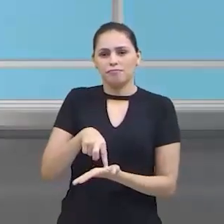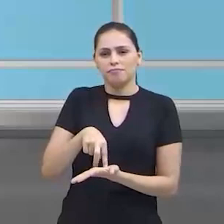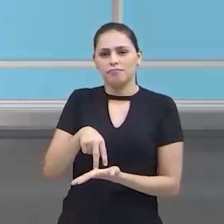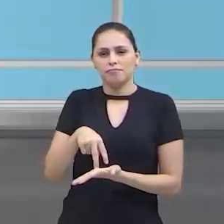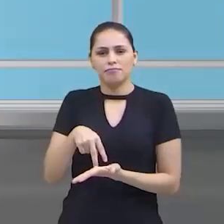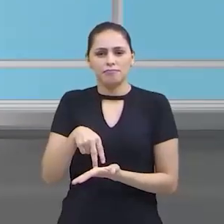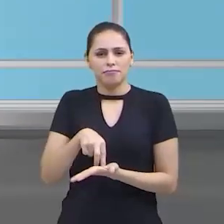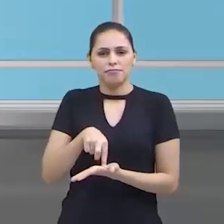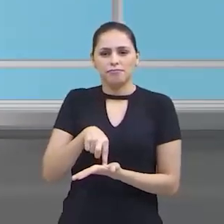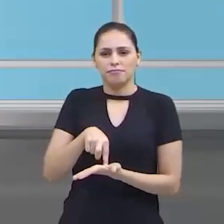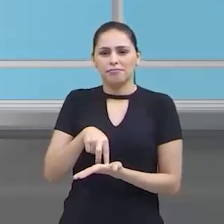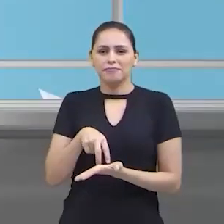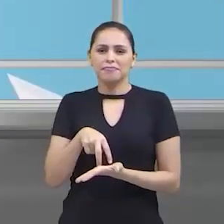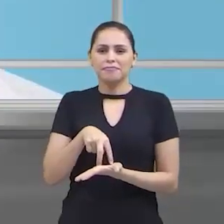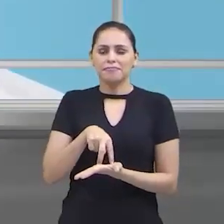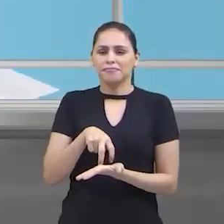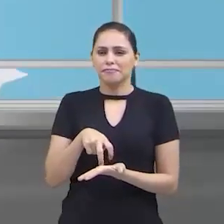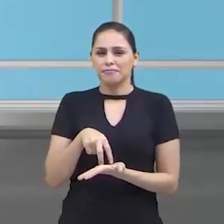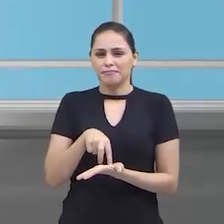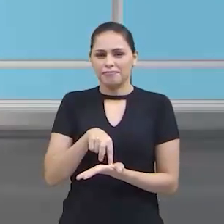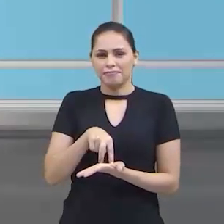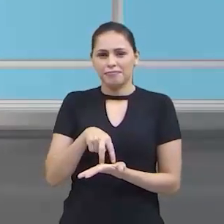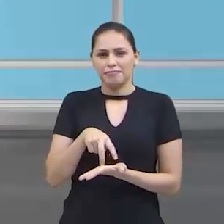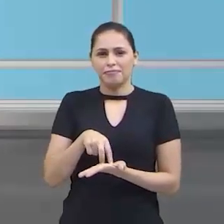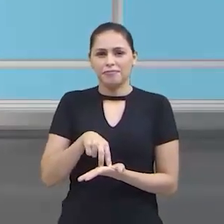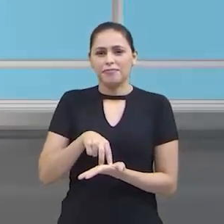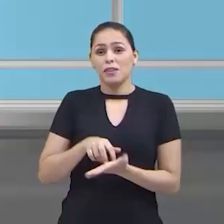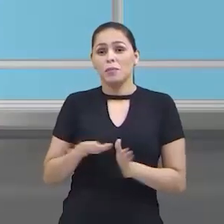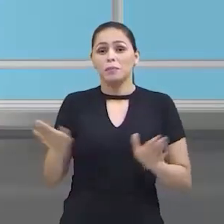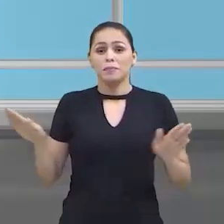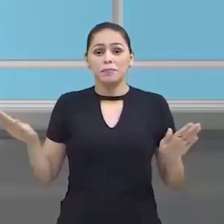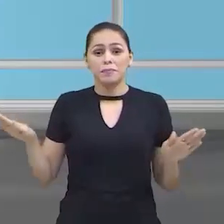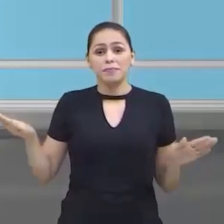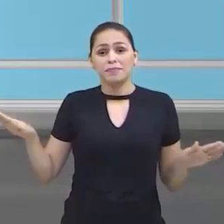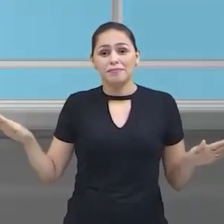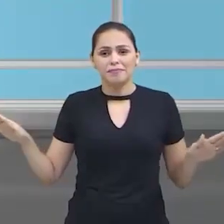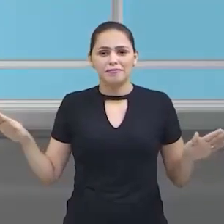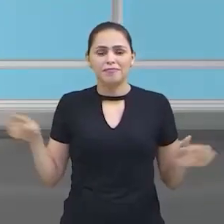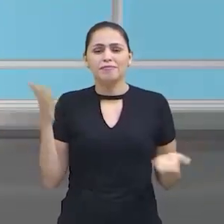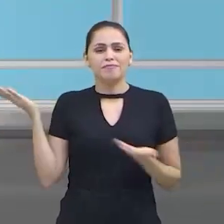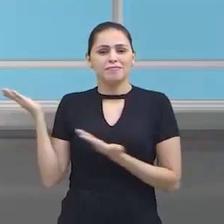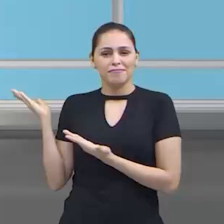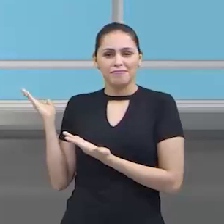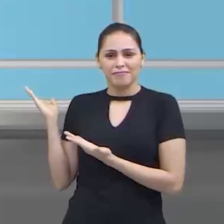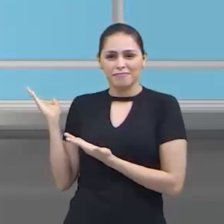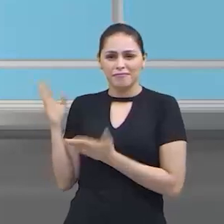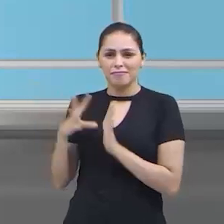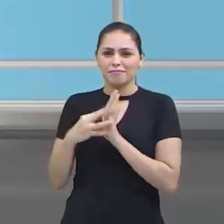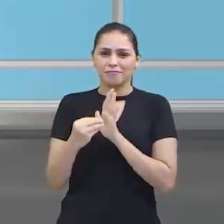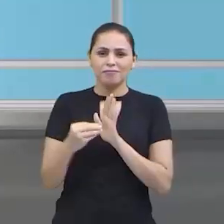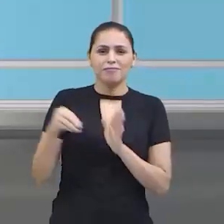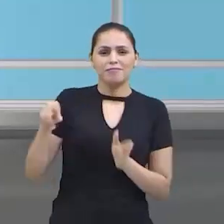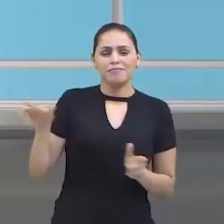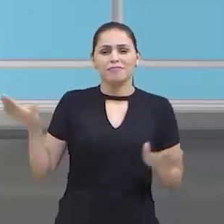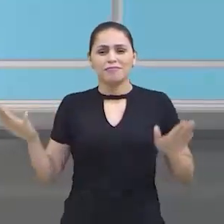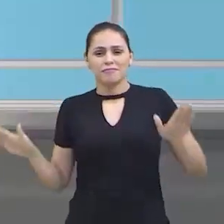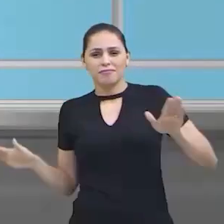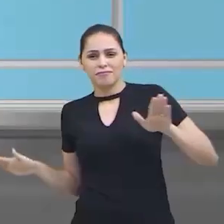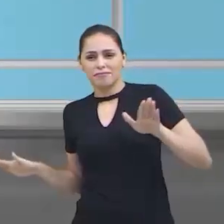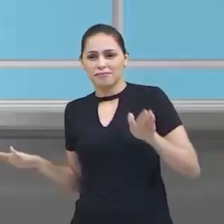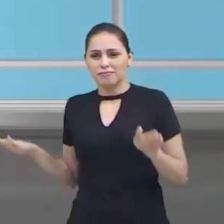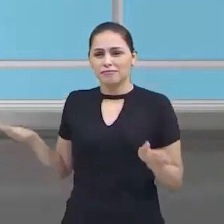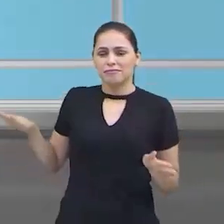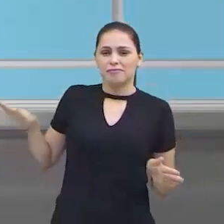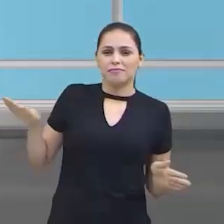Começando aqui, no ritmo. Sabe o que a gente vai fazer? Abrir os braços. Vamos decolar, isso. Olha aqui, De um lado.